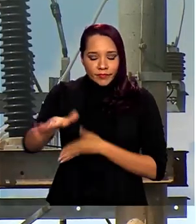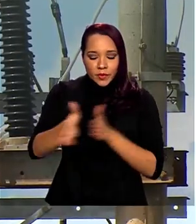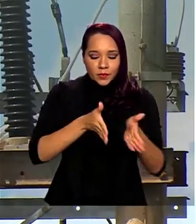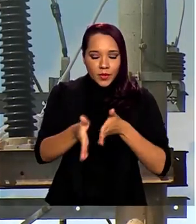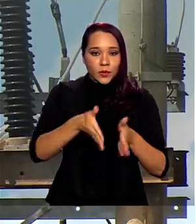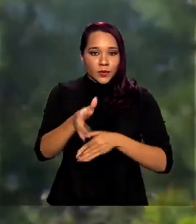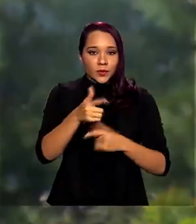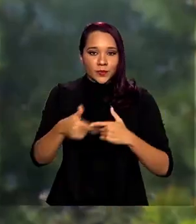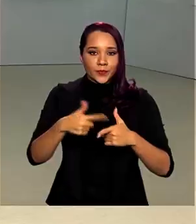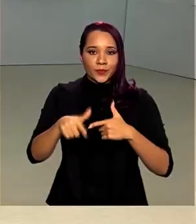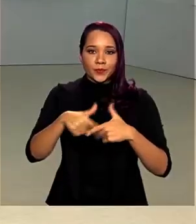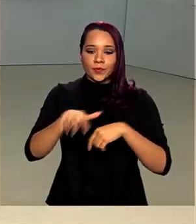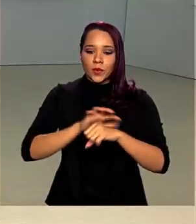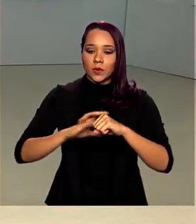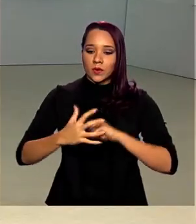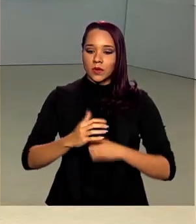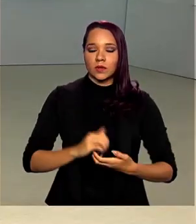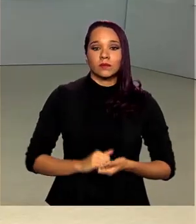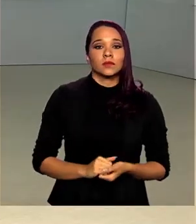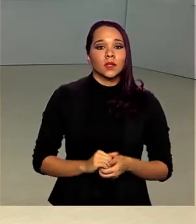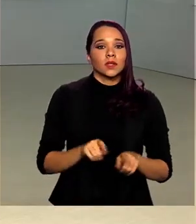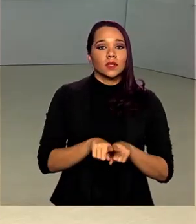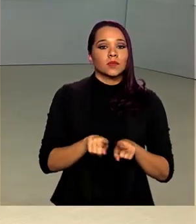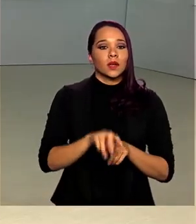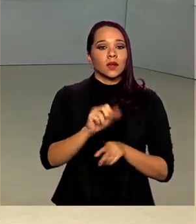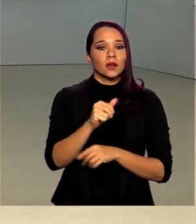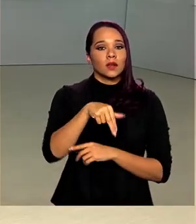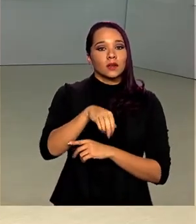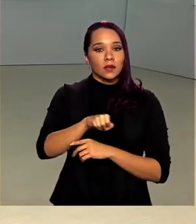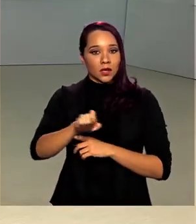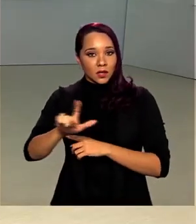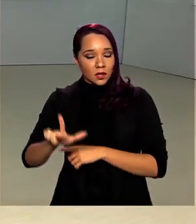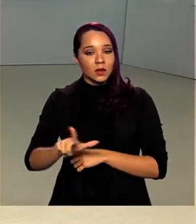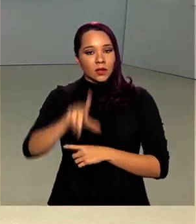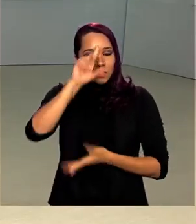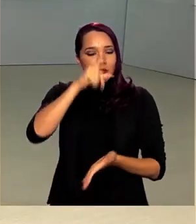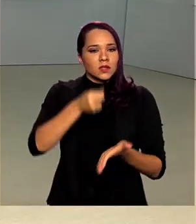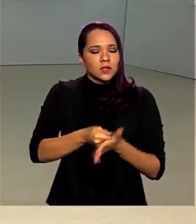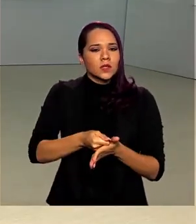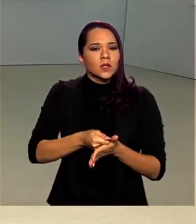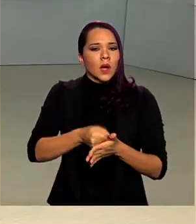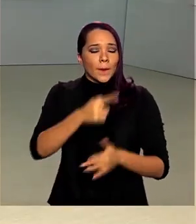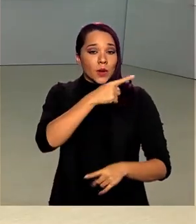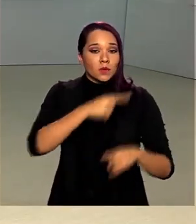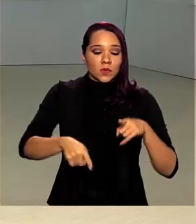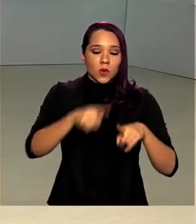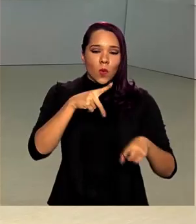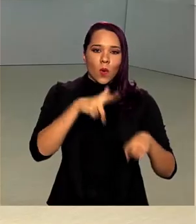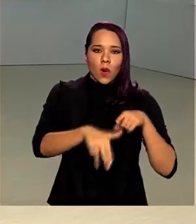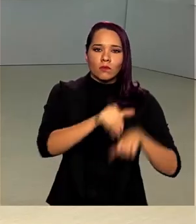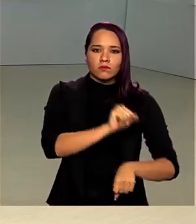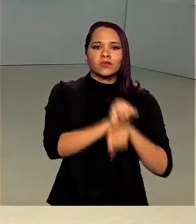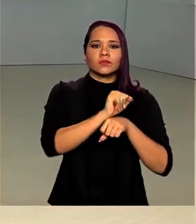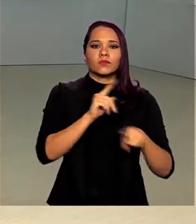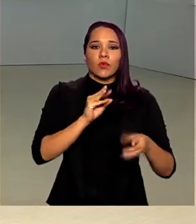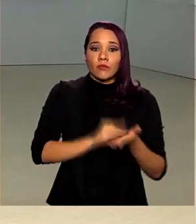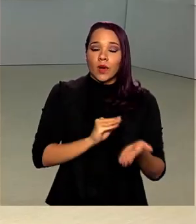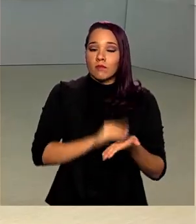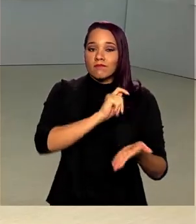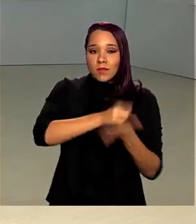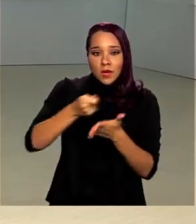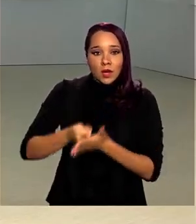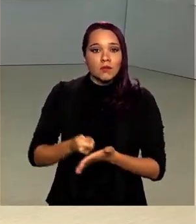a pandemia. E a ANEEL decidiu manter a proibição de cortes de energia por falta de pagamento para os